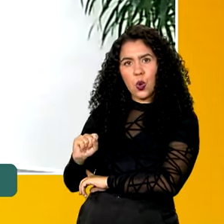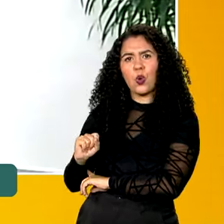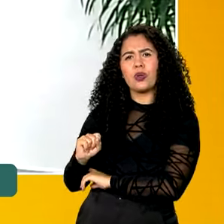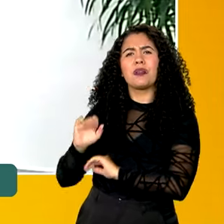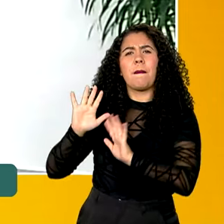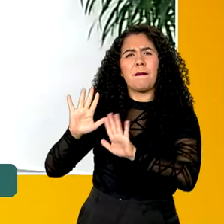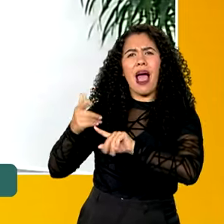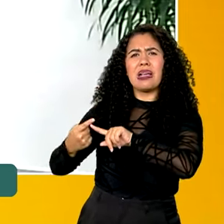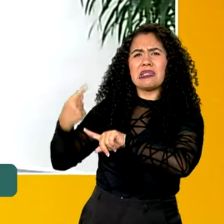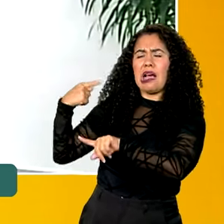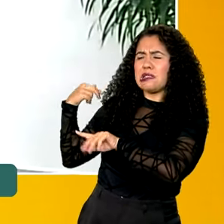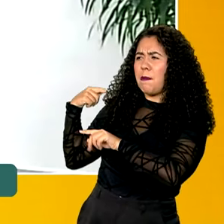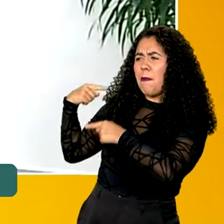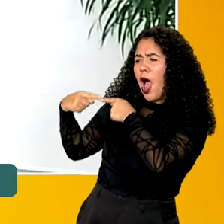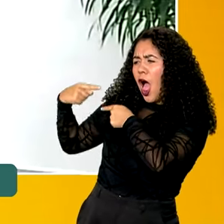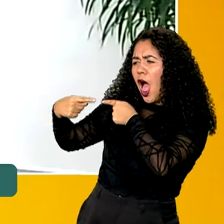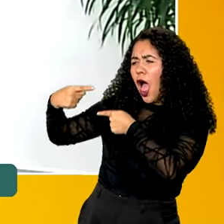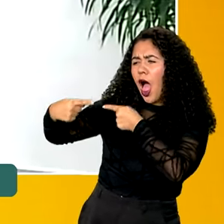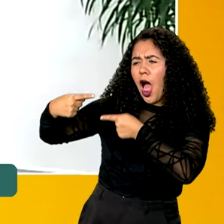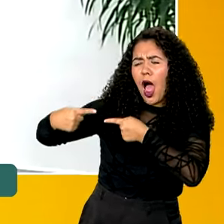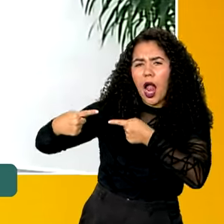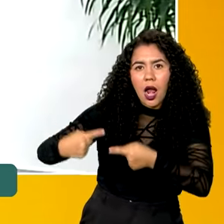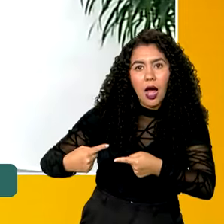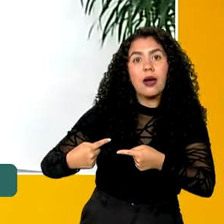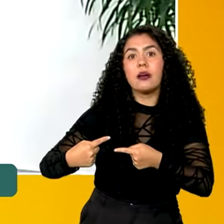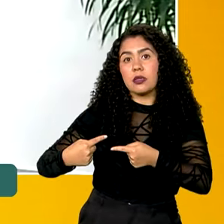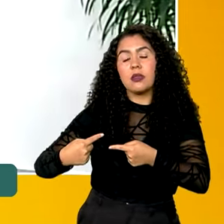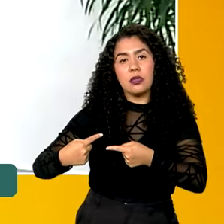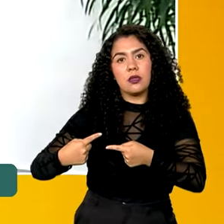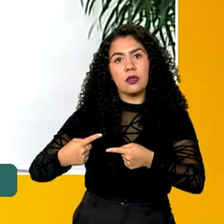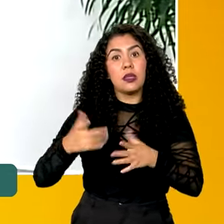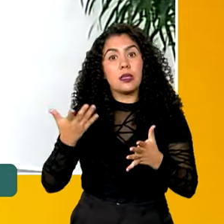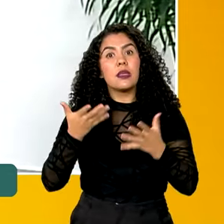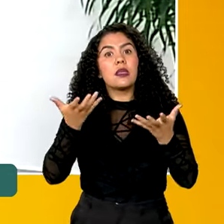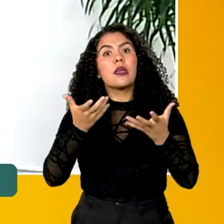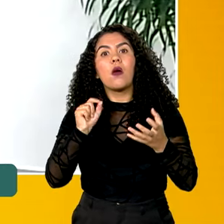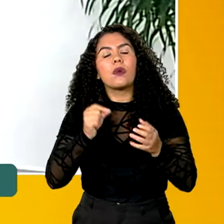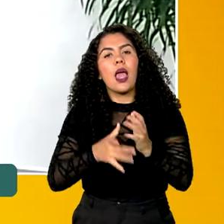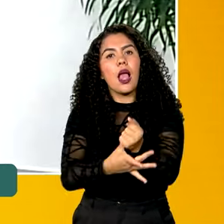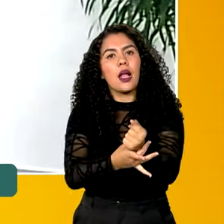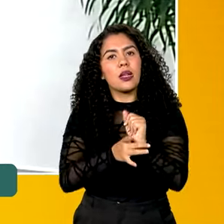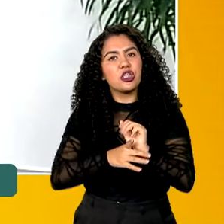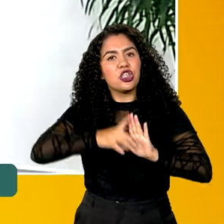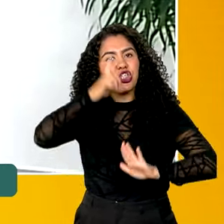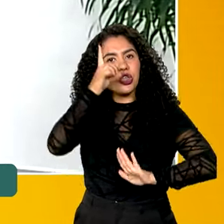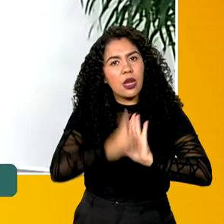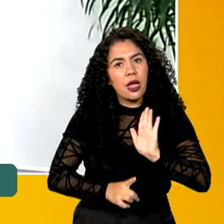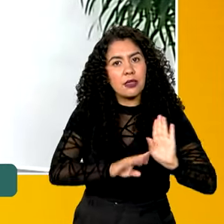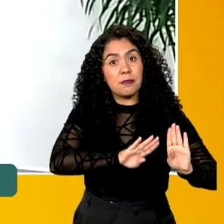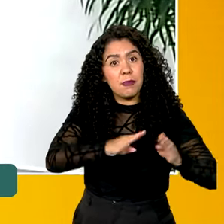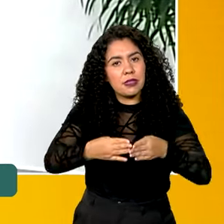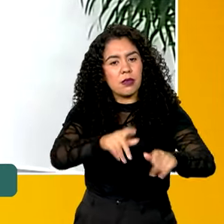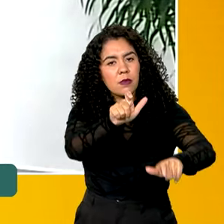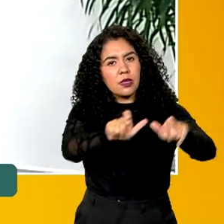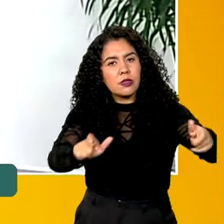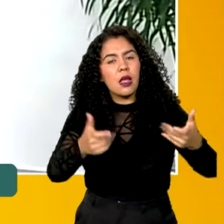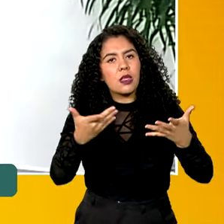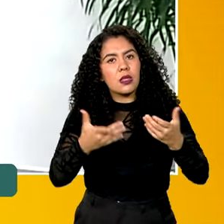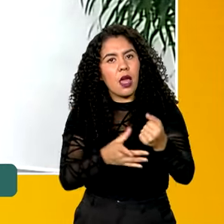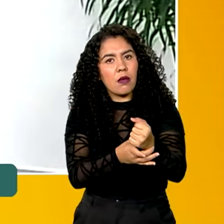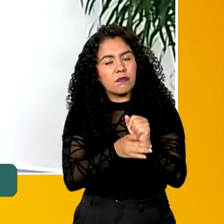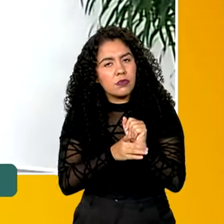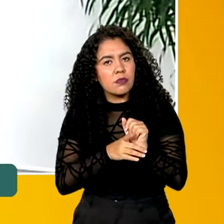de debates aqui no Brasil, e ela busca estabelecer direitos para os indivíduos que permitem assegurar a